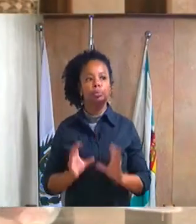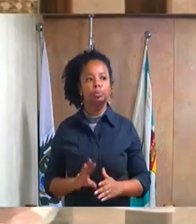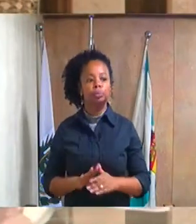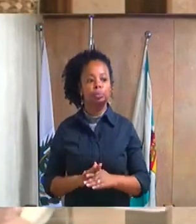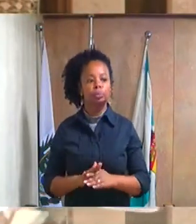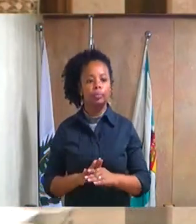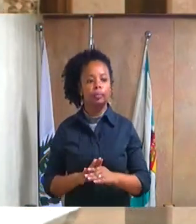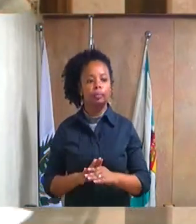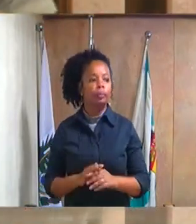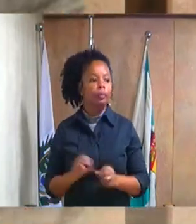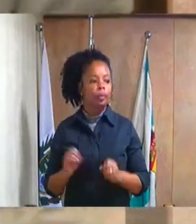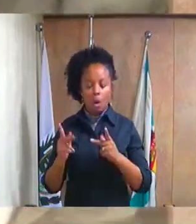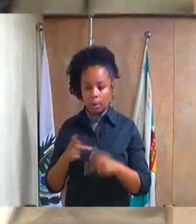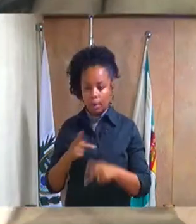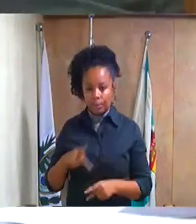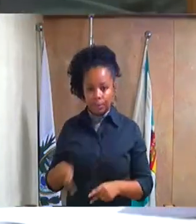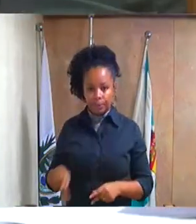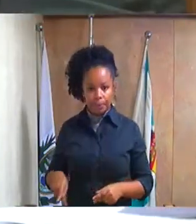É isso, senhor presidente.